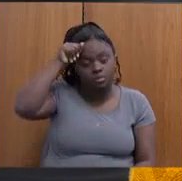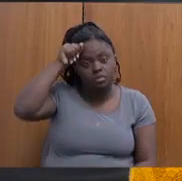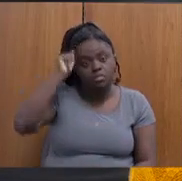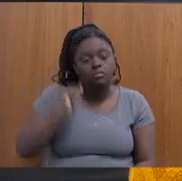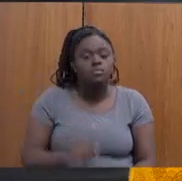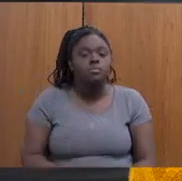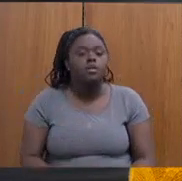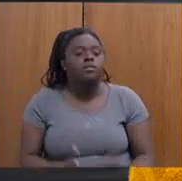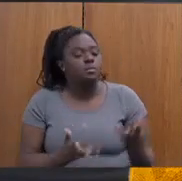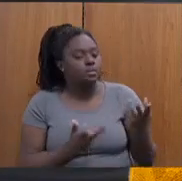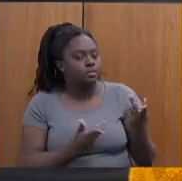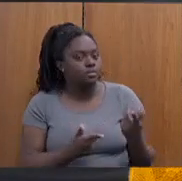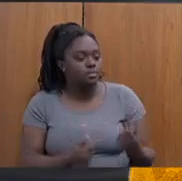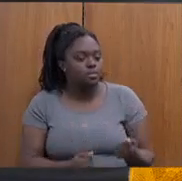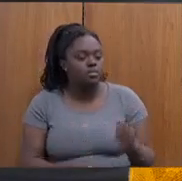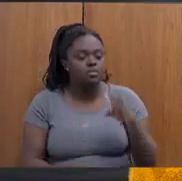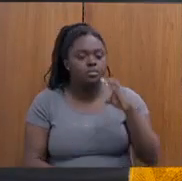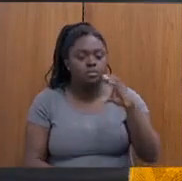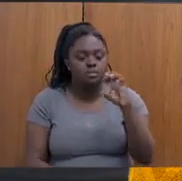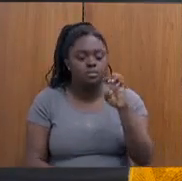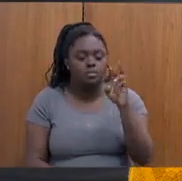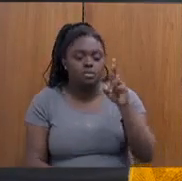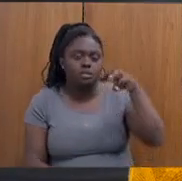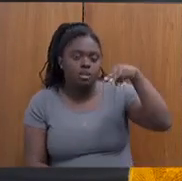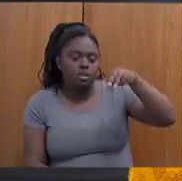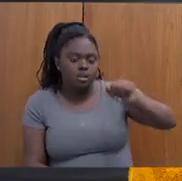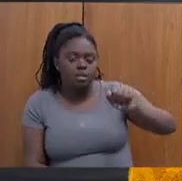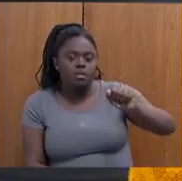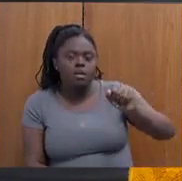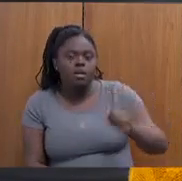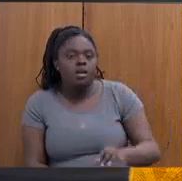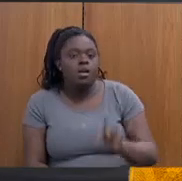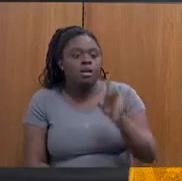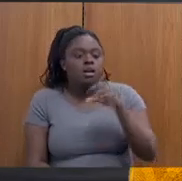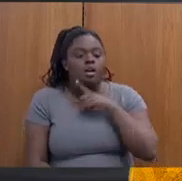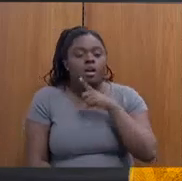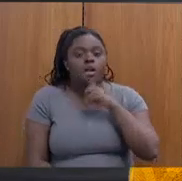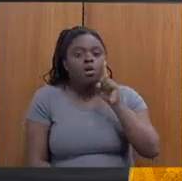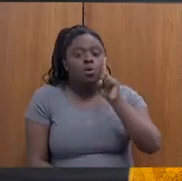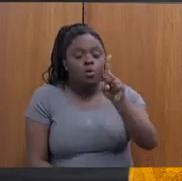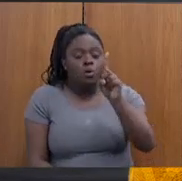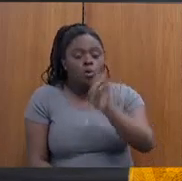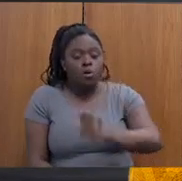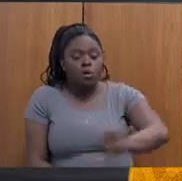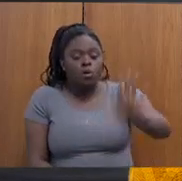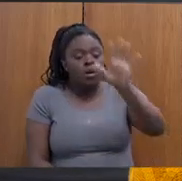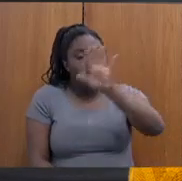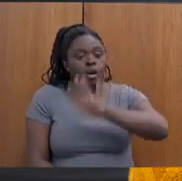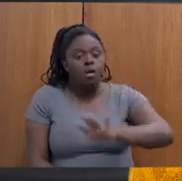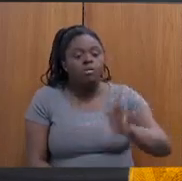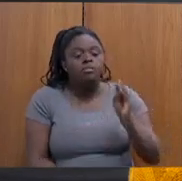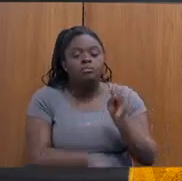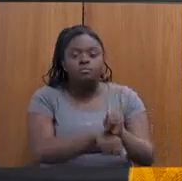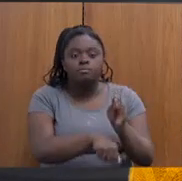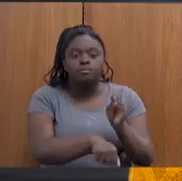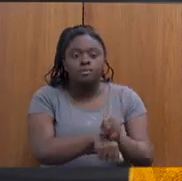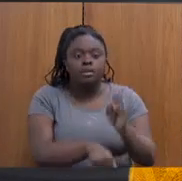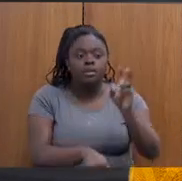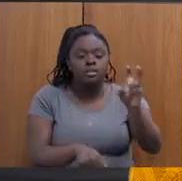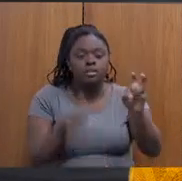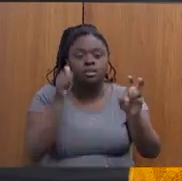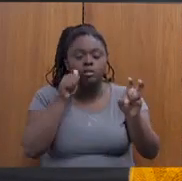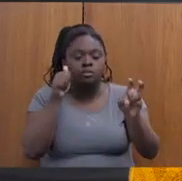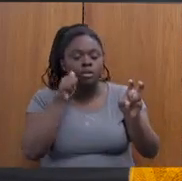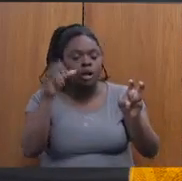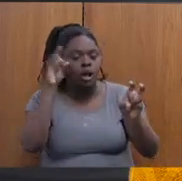O atendimento no CERNA, também, que o CERNA só tem um CERNA no Estado, atendendo a cinco mulheres por